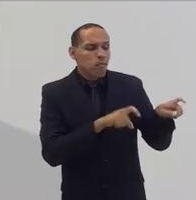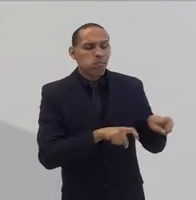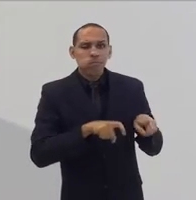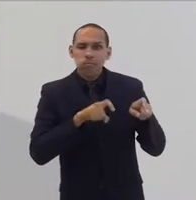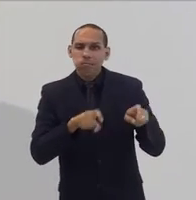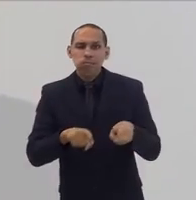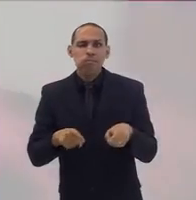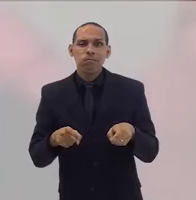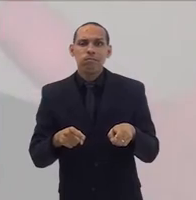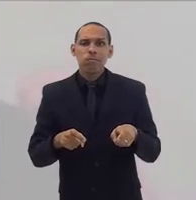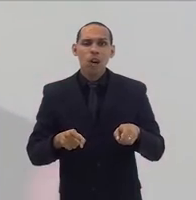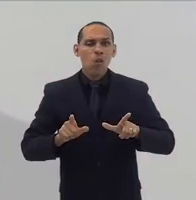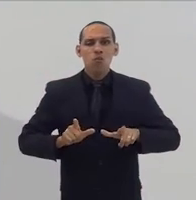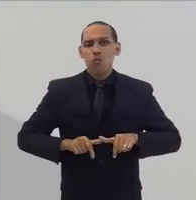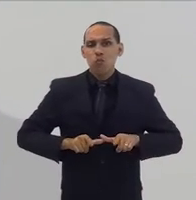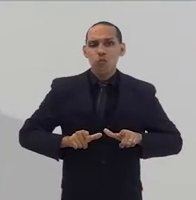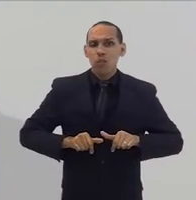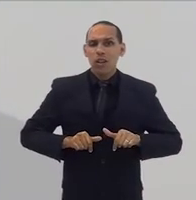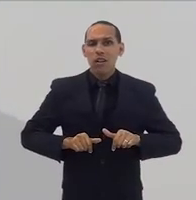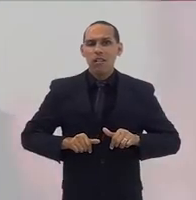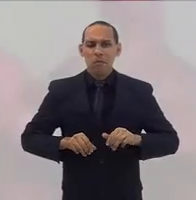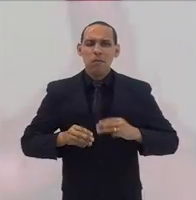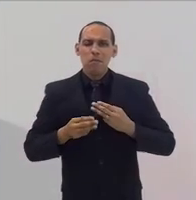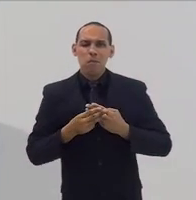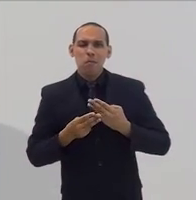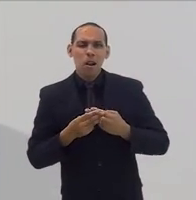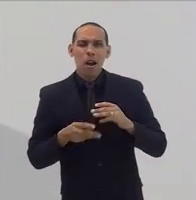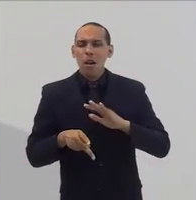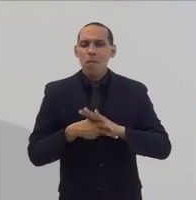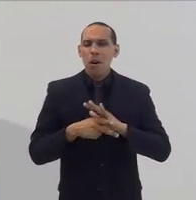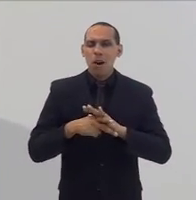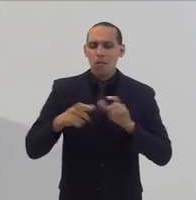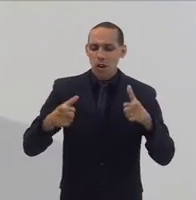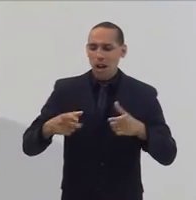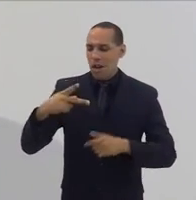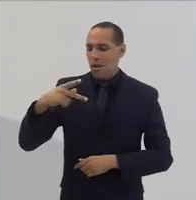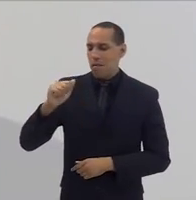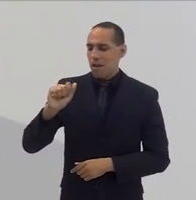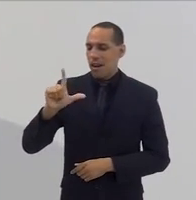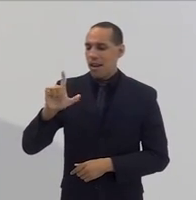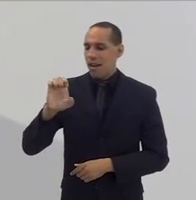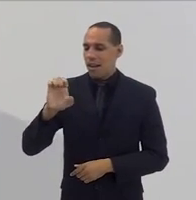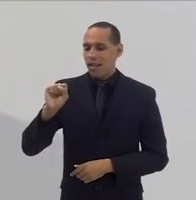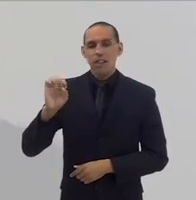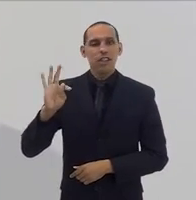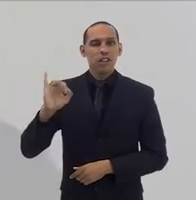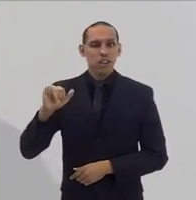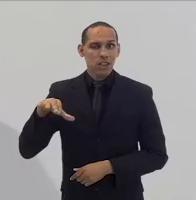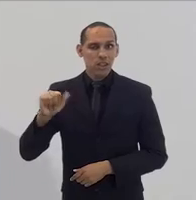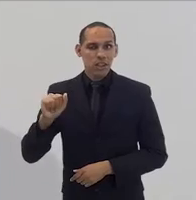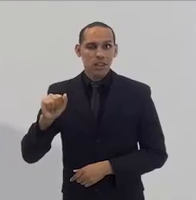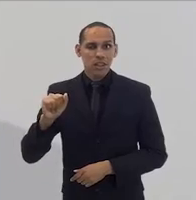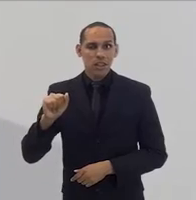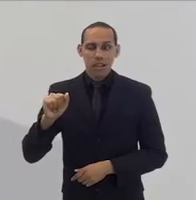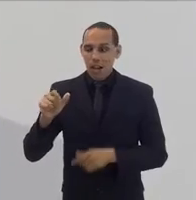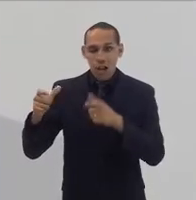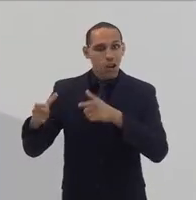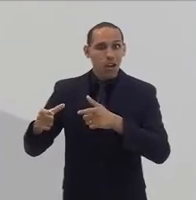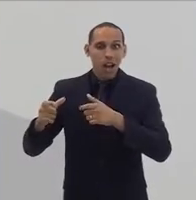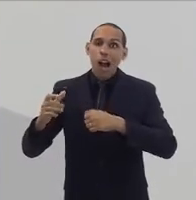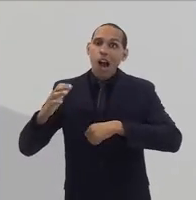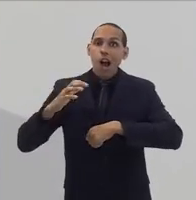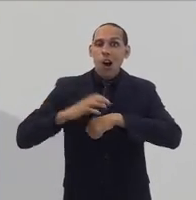da Palestina, que na época era dominada e colonizada pelo Império Romano.